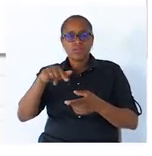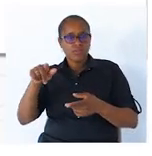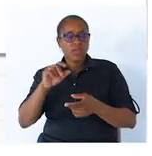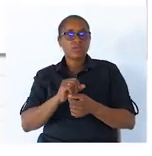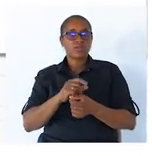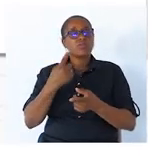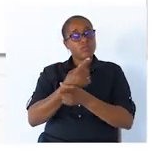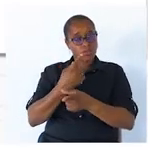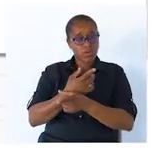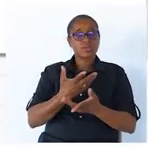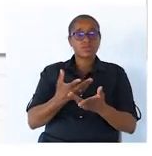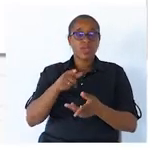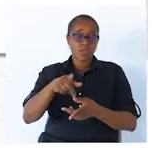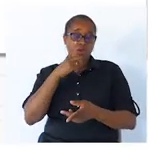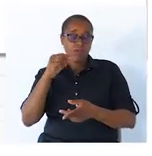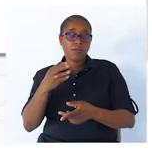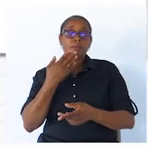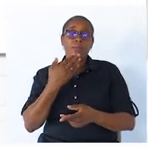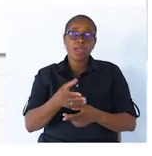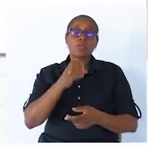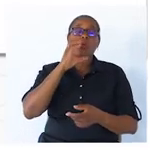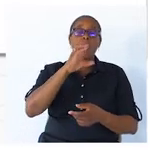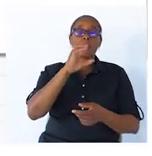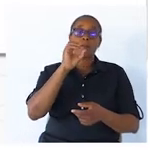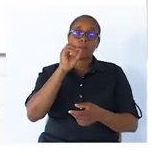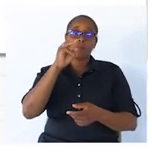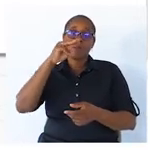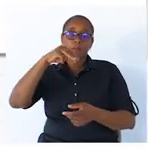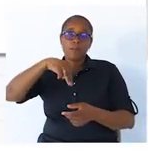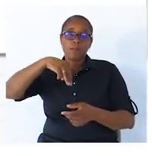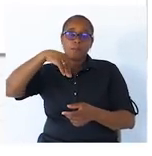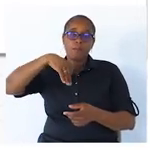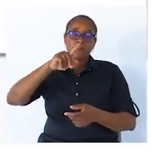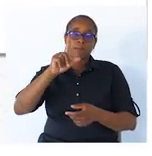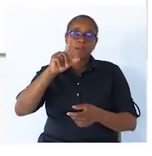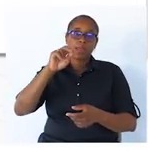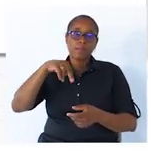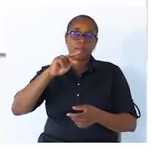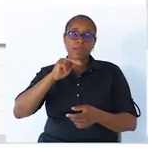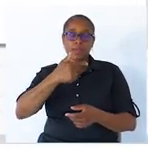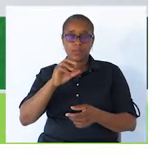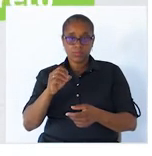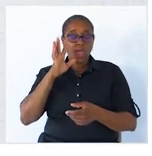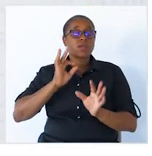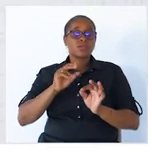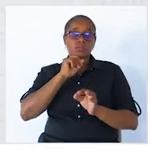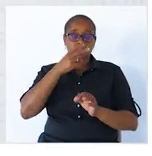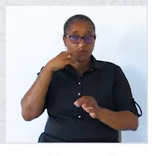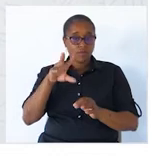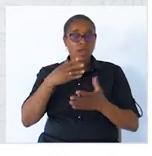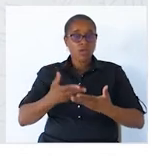Então aqui o verbo pede um complemento. E assim, podemos ver agora o